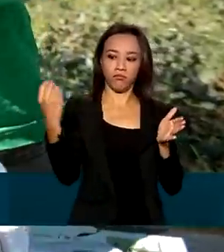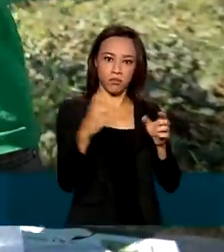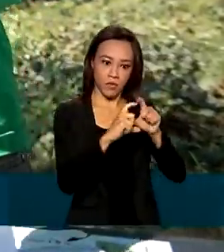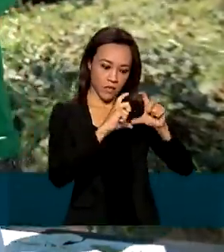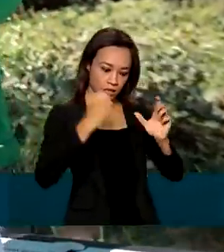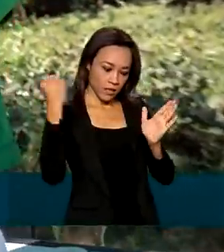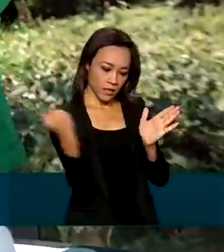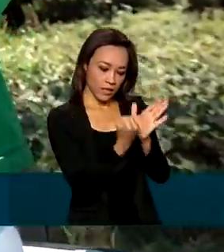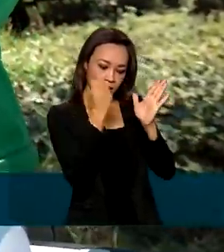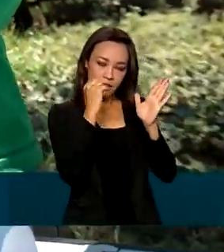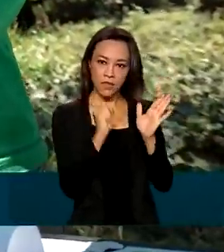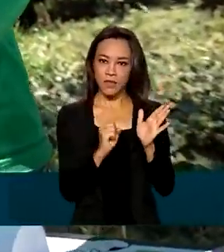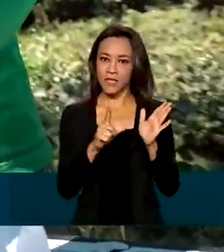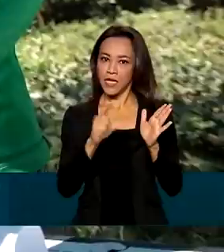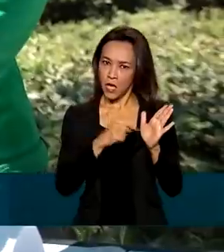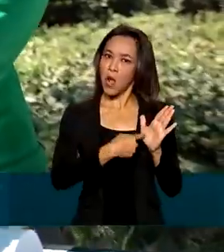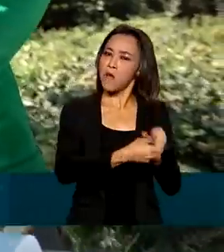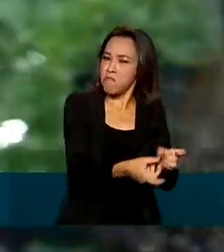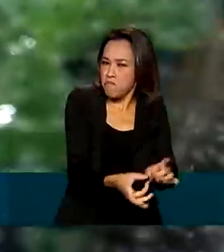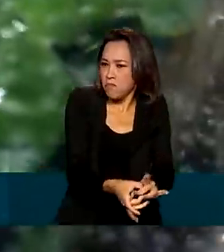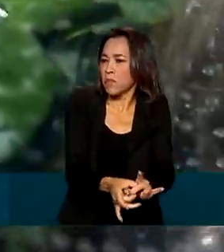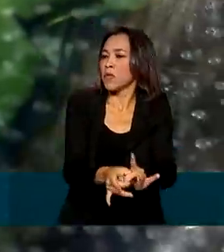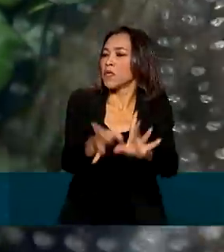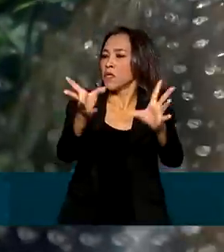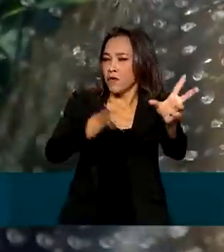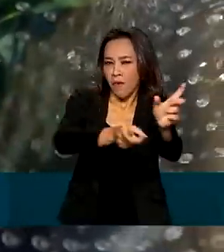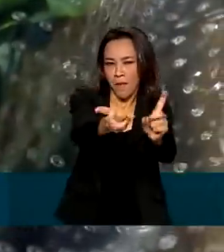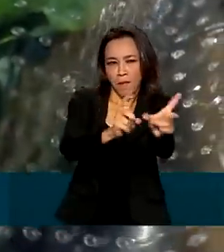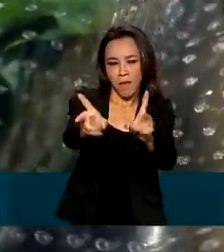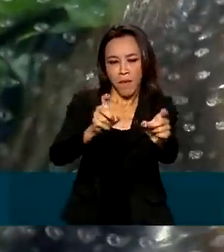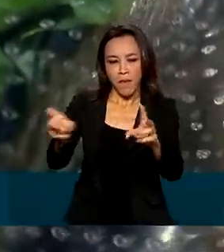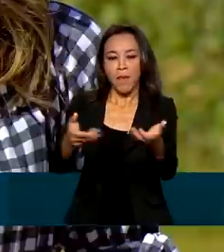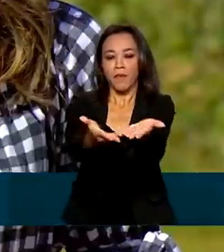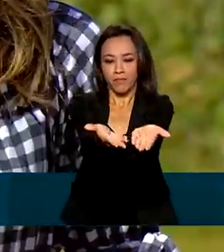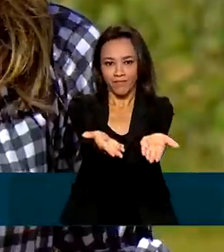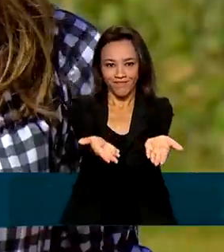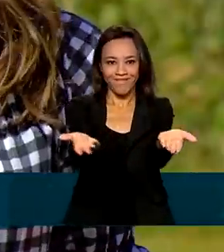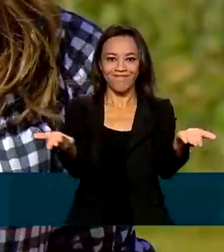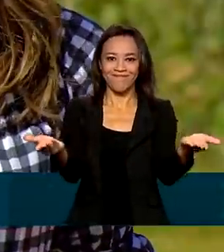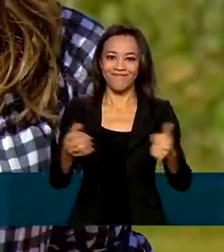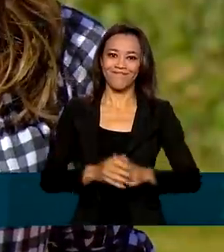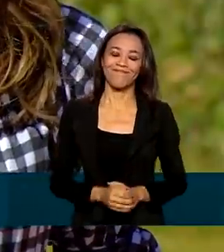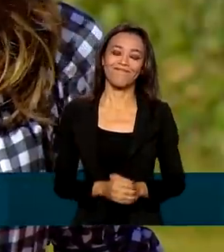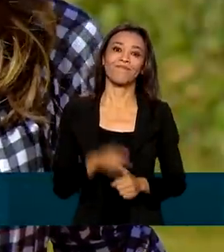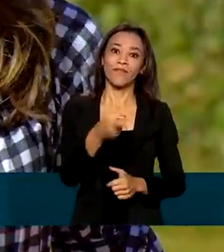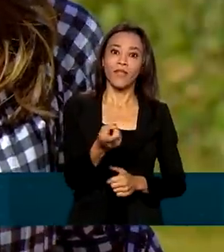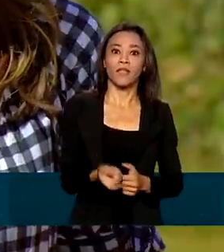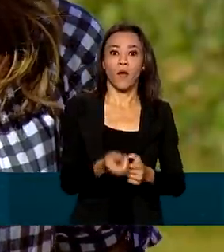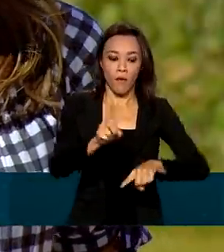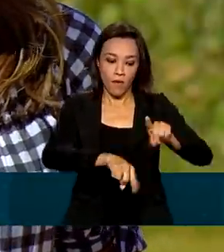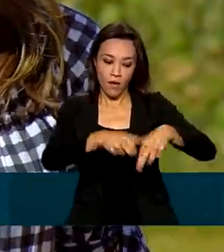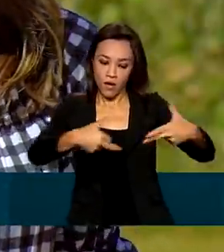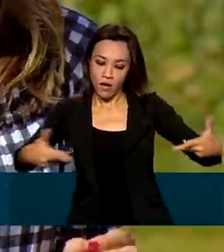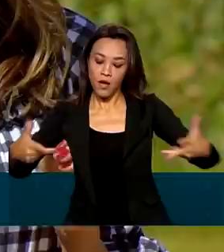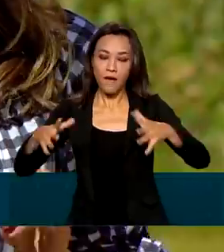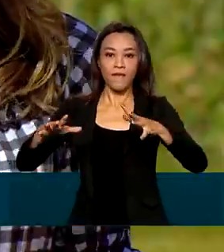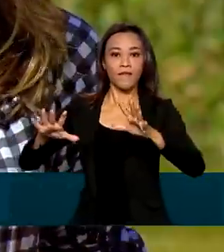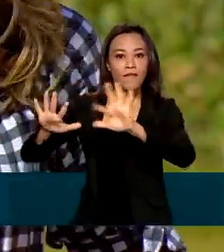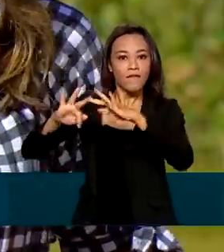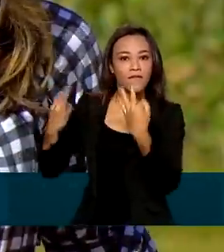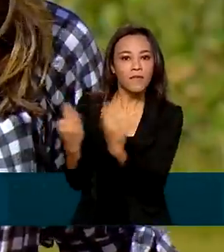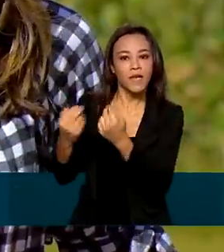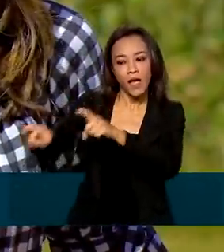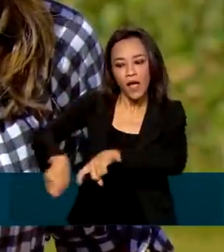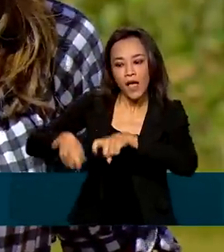orgânicos e pode ser comercializado com a identificação de seu produtor. Produtos de agricultores familiares que só fazem